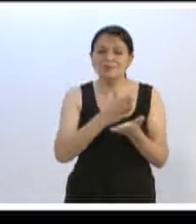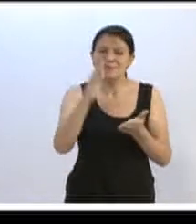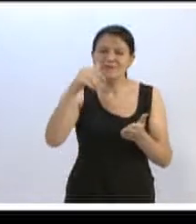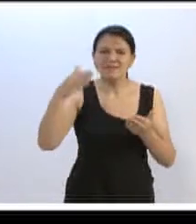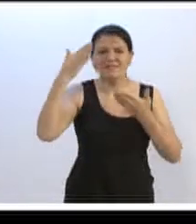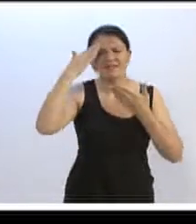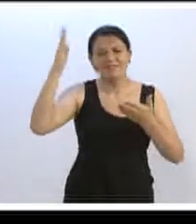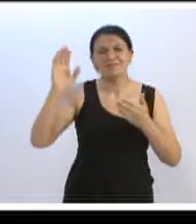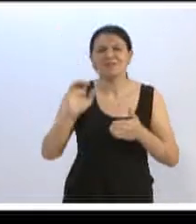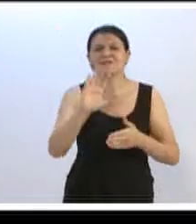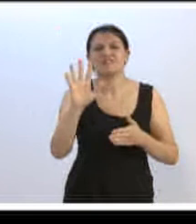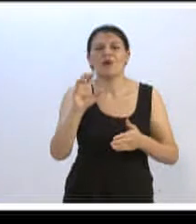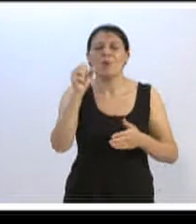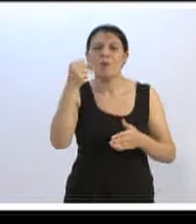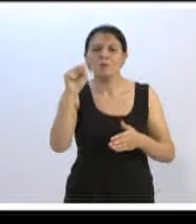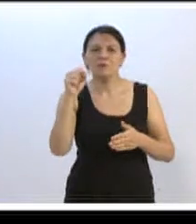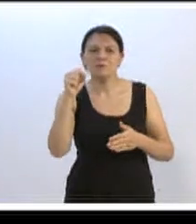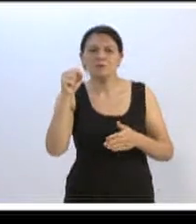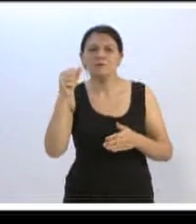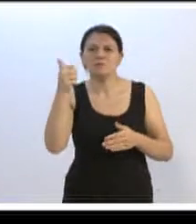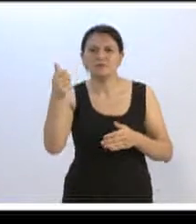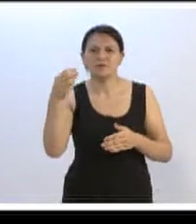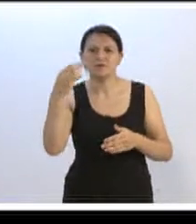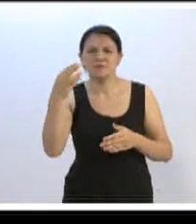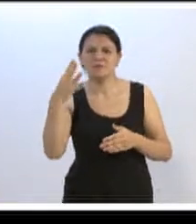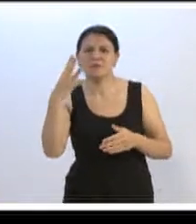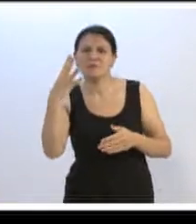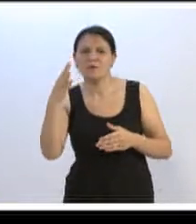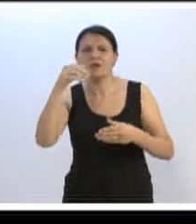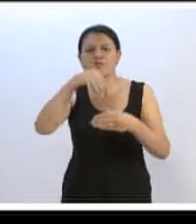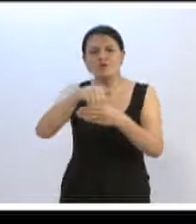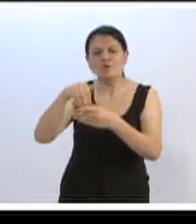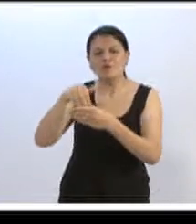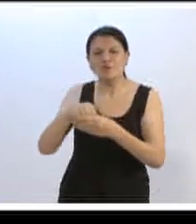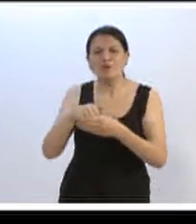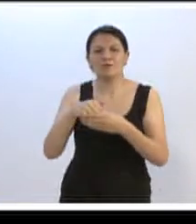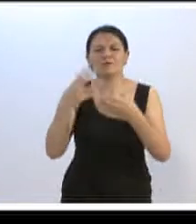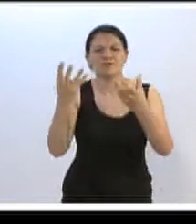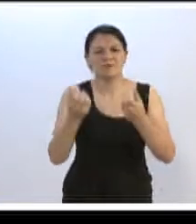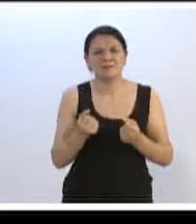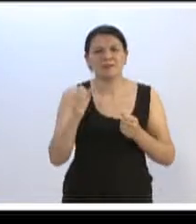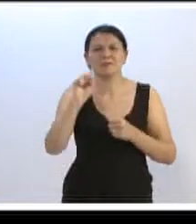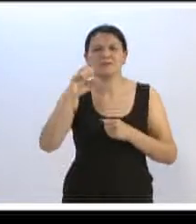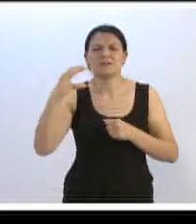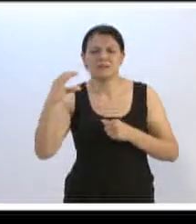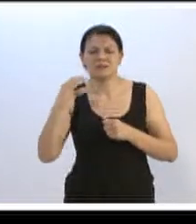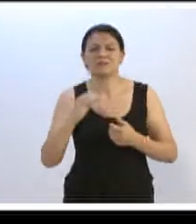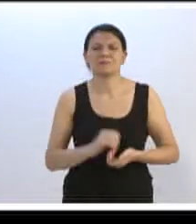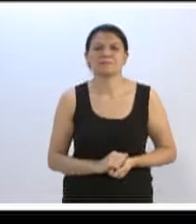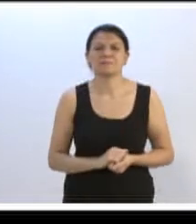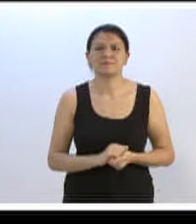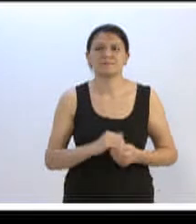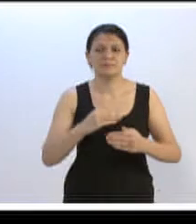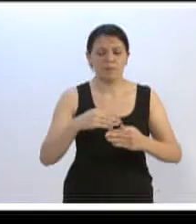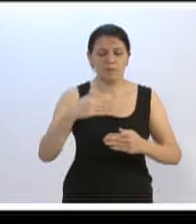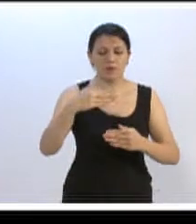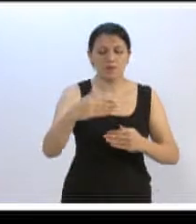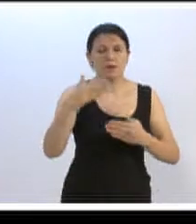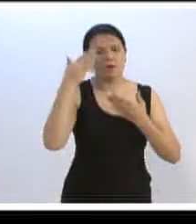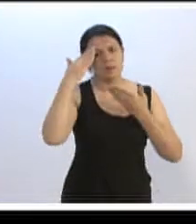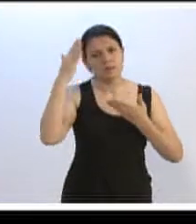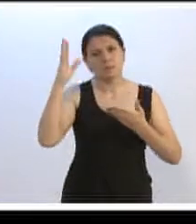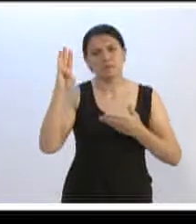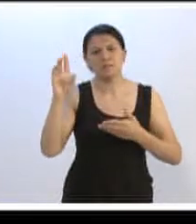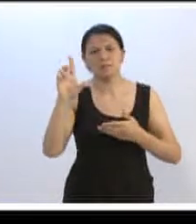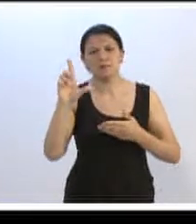geral aos 8.134 votos recebidos em Santa Catarina. Na sequência, o agradecimento a Blumenau,